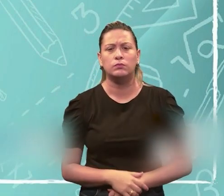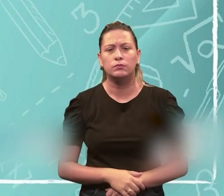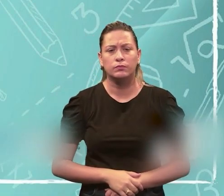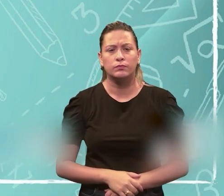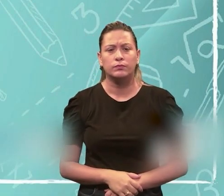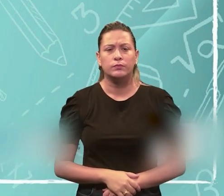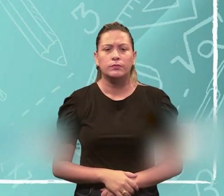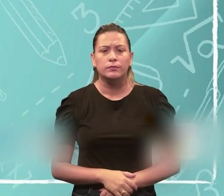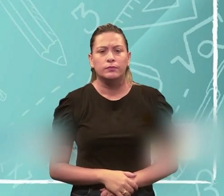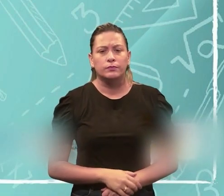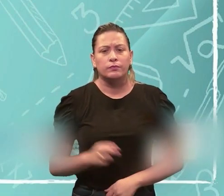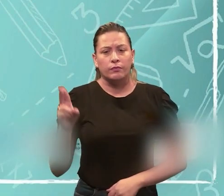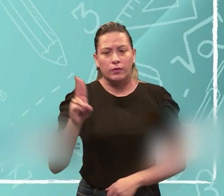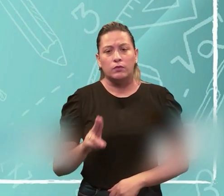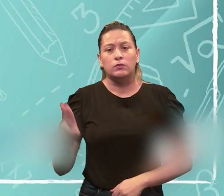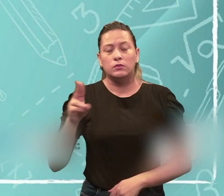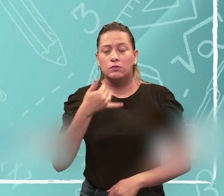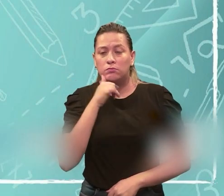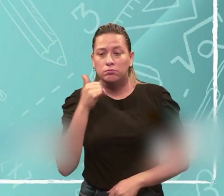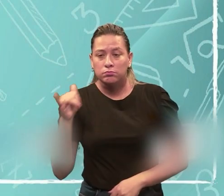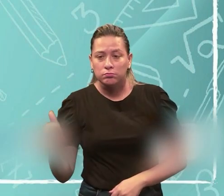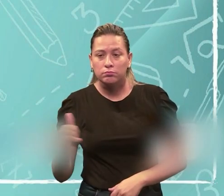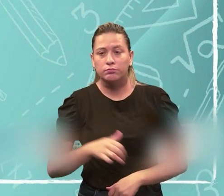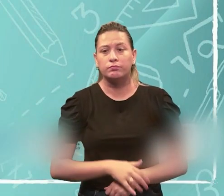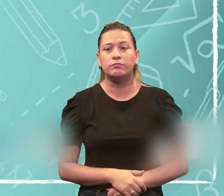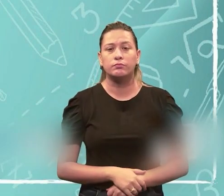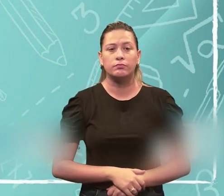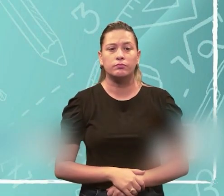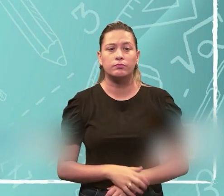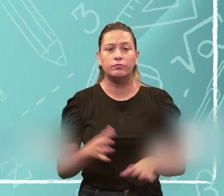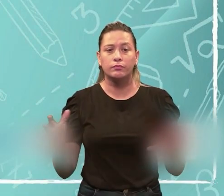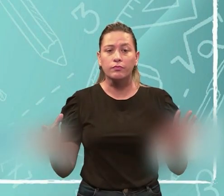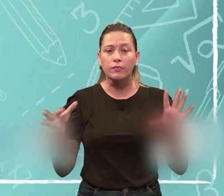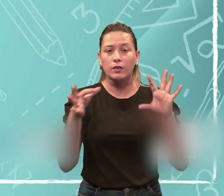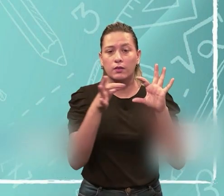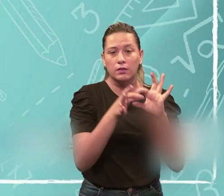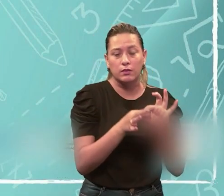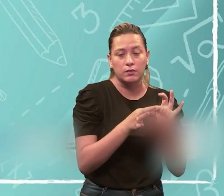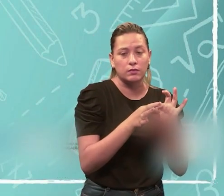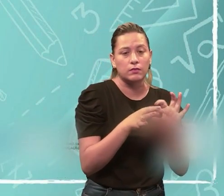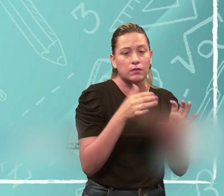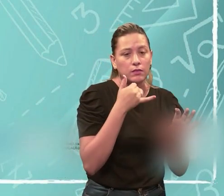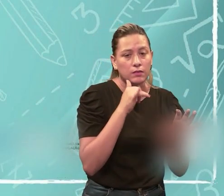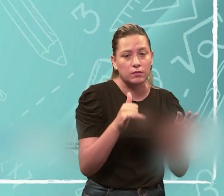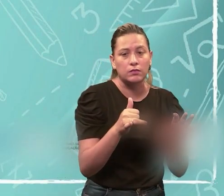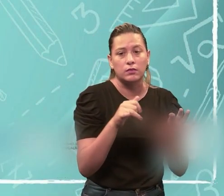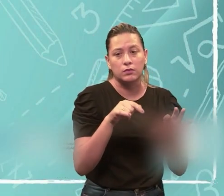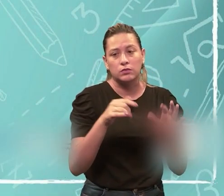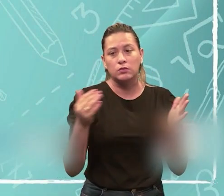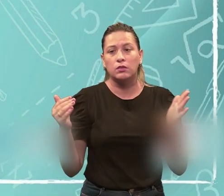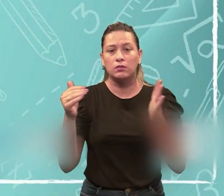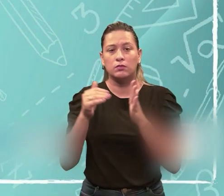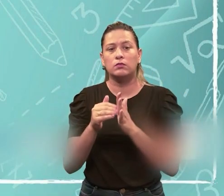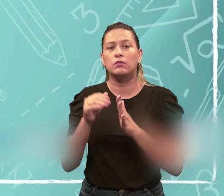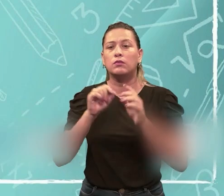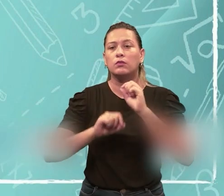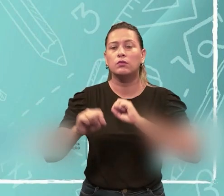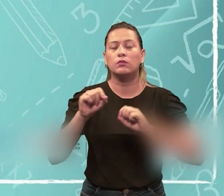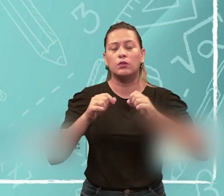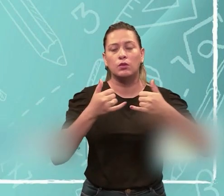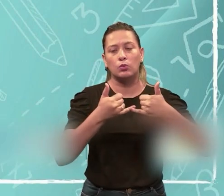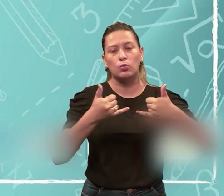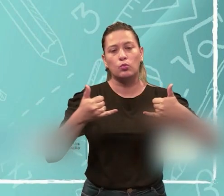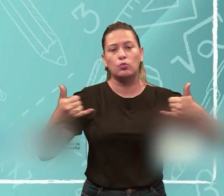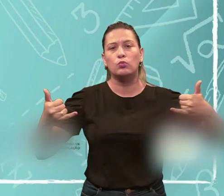por alguns outros elementos que irão utilizar esta energia elétrica e a interligação, a fonte e o elemento será feita